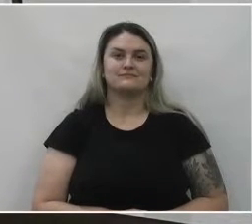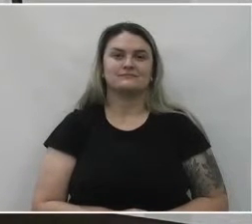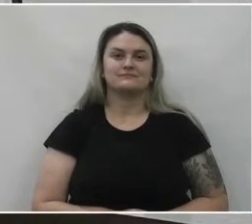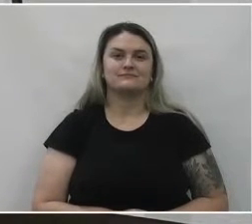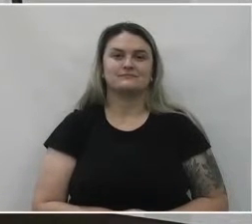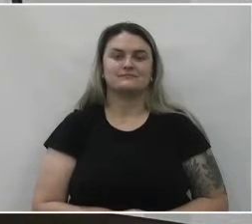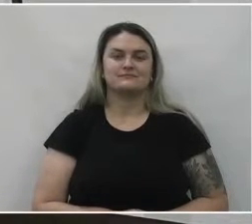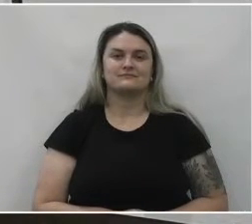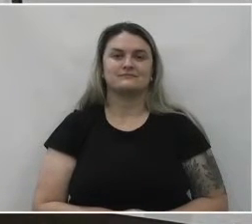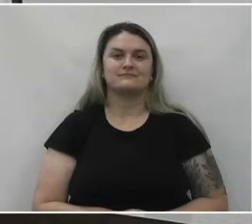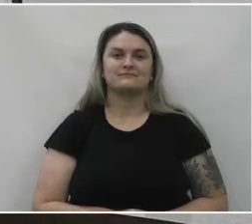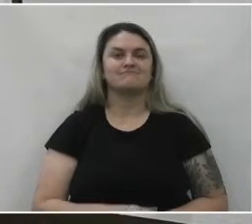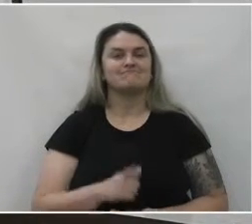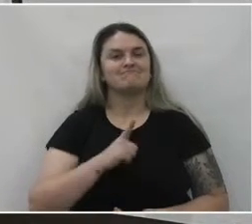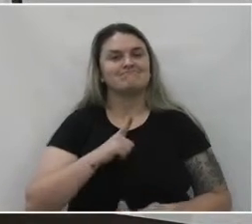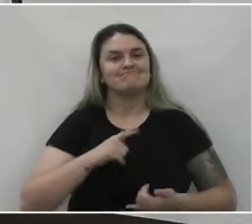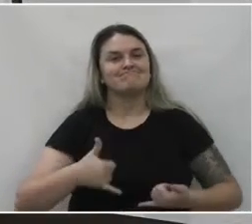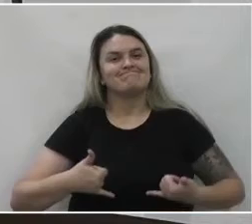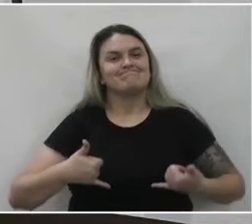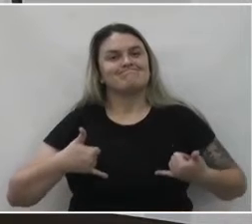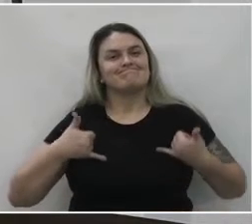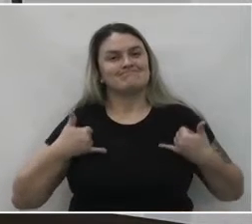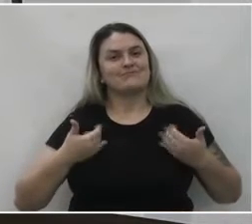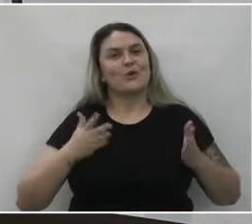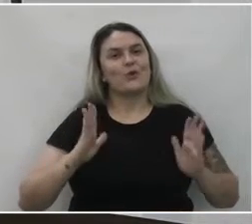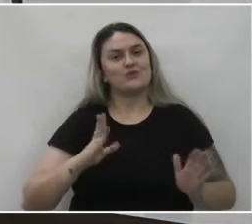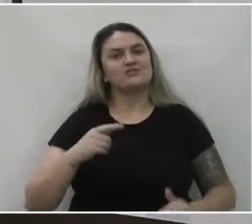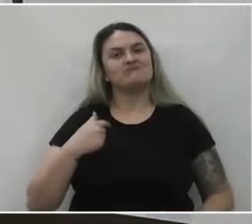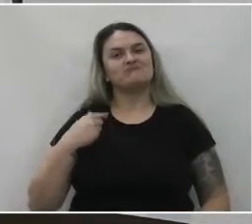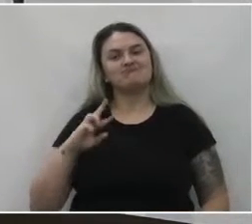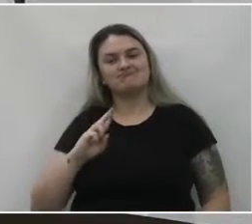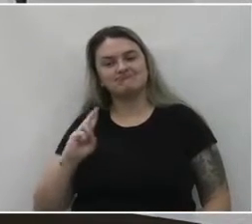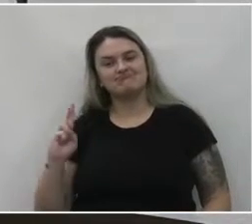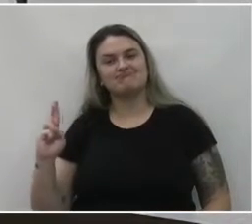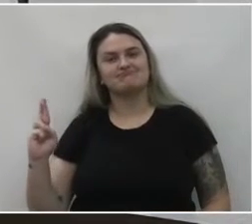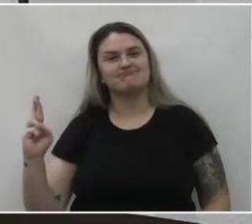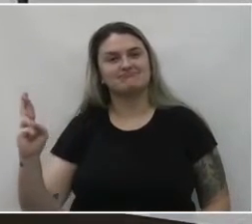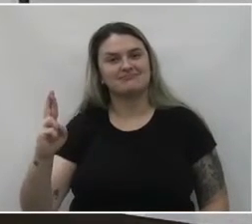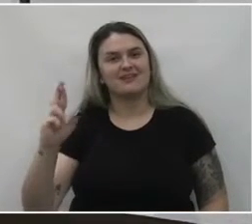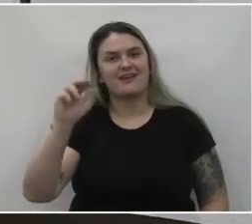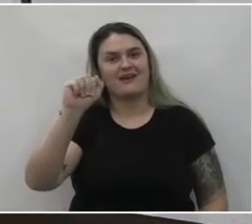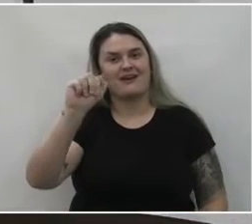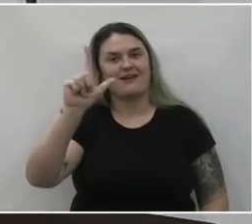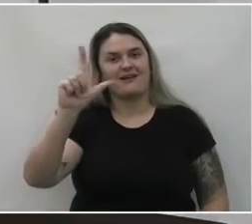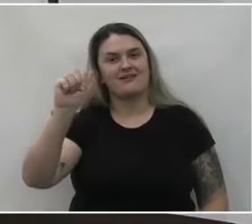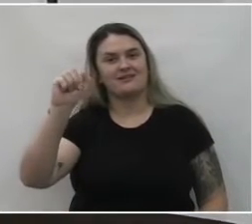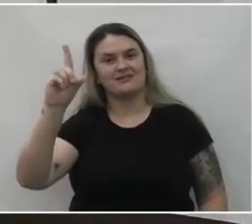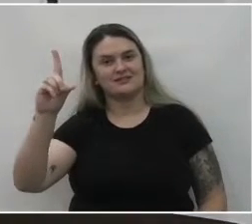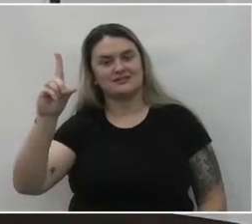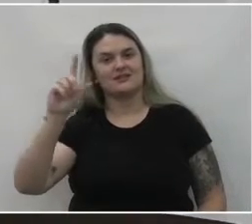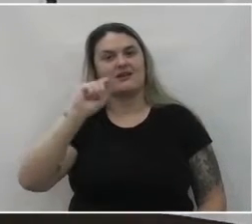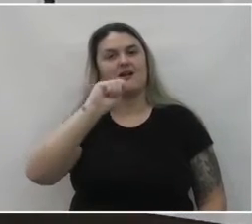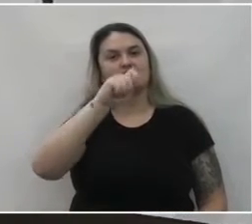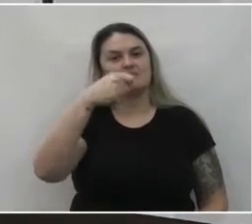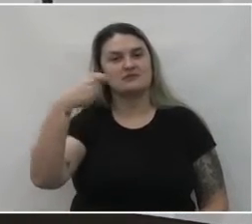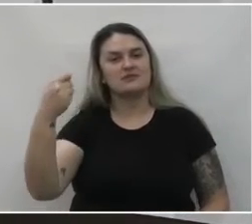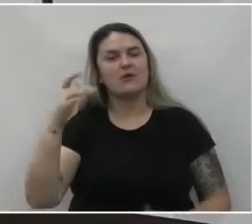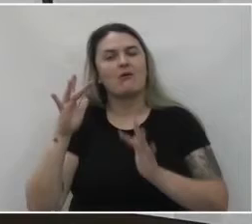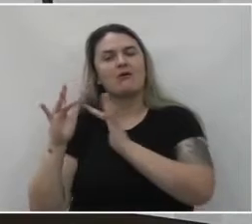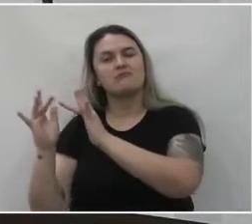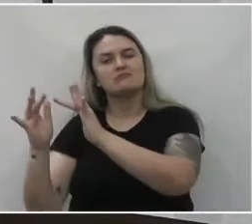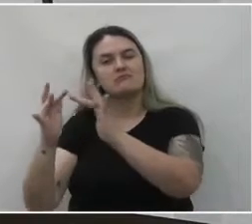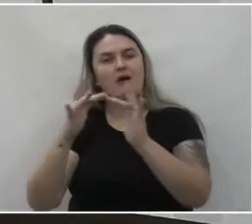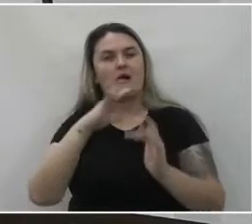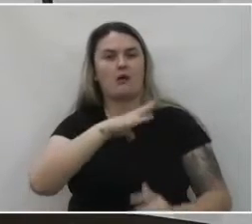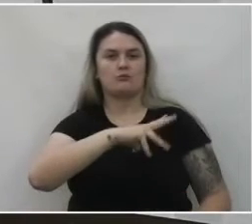Com muita honra, hoje eu represento a LAD, Associação Laços de